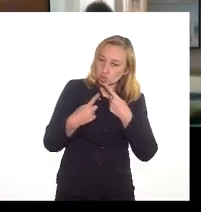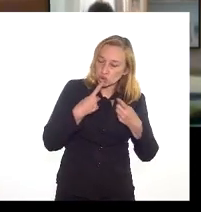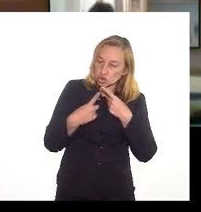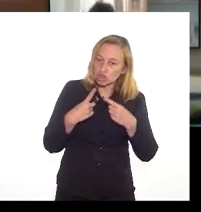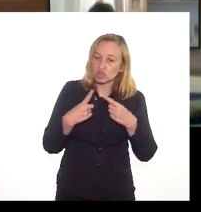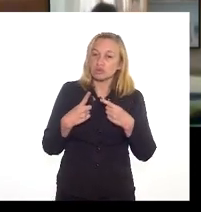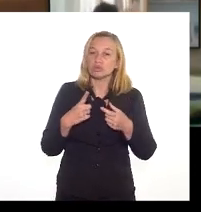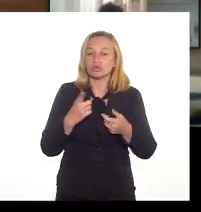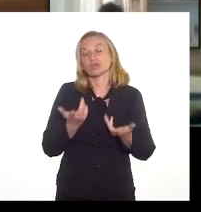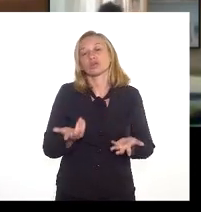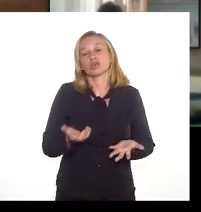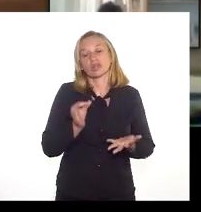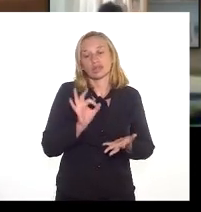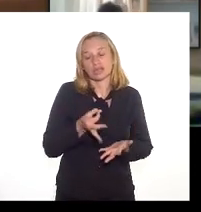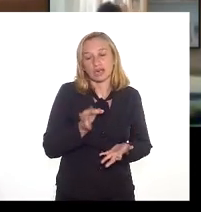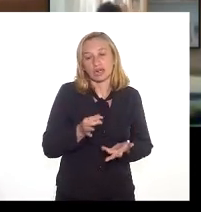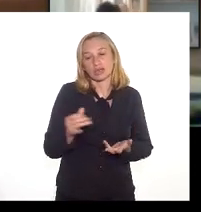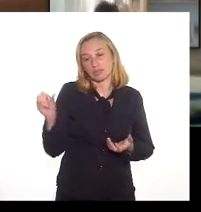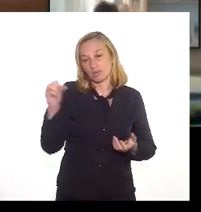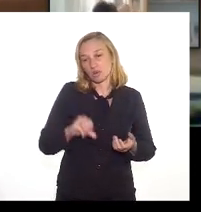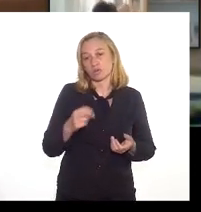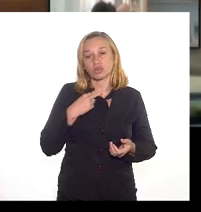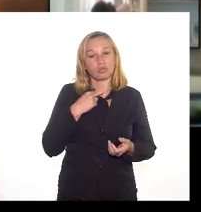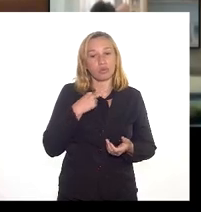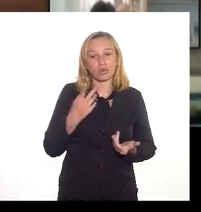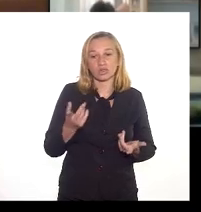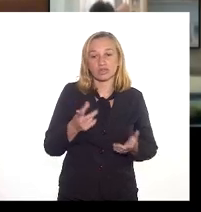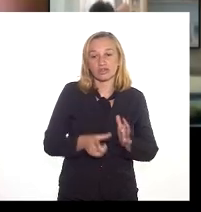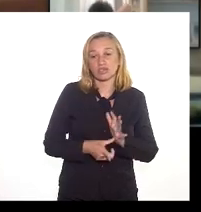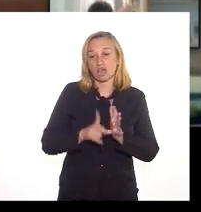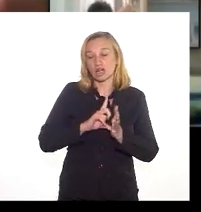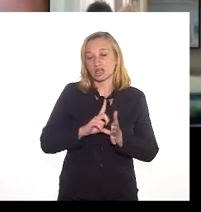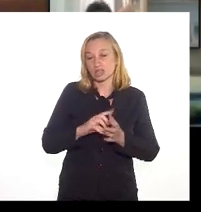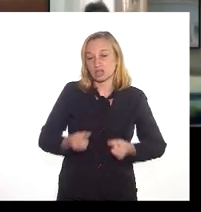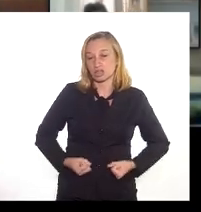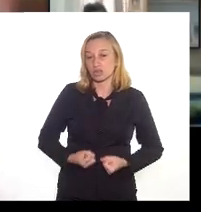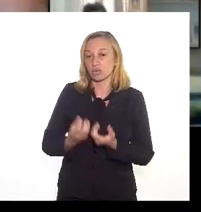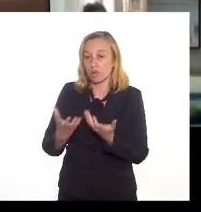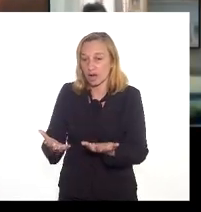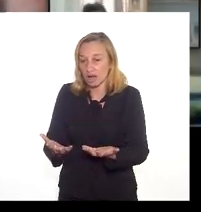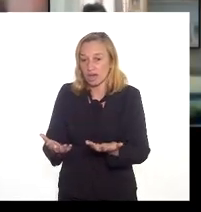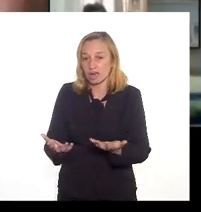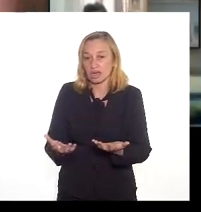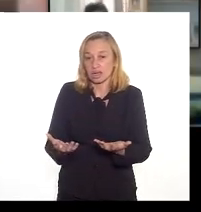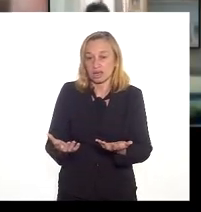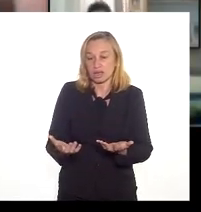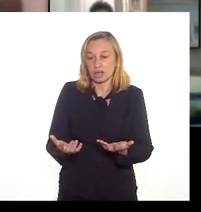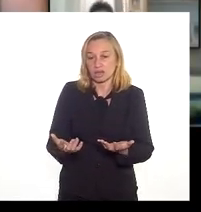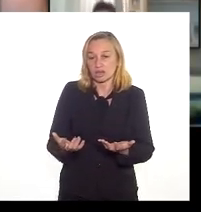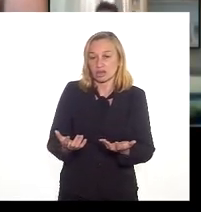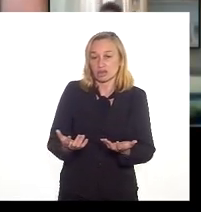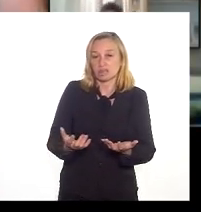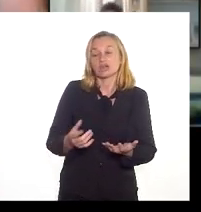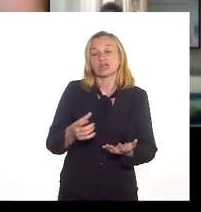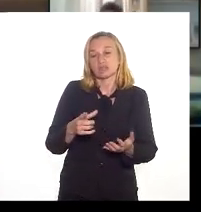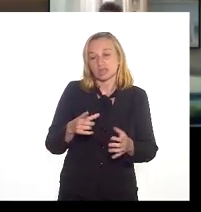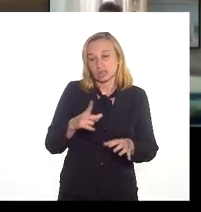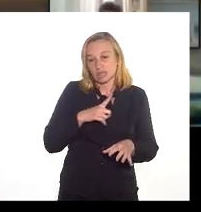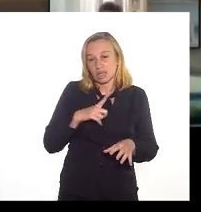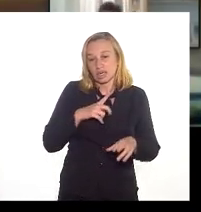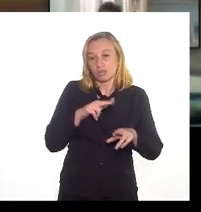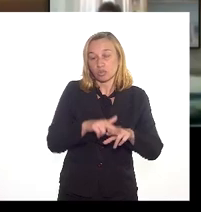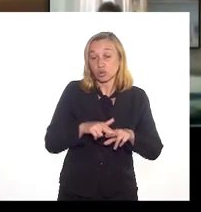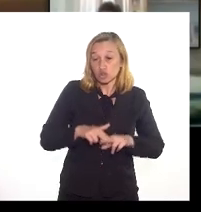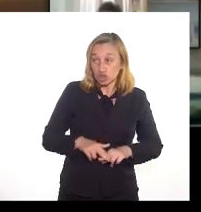adequado e pior não pode ser feito antes mesmo da doação e criar fatos consumados